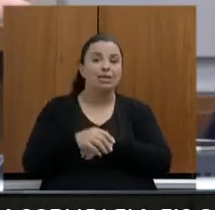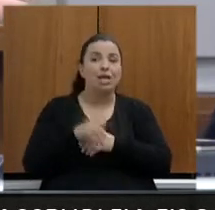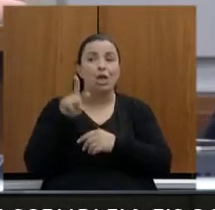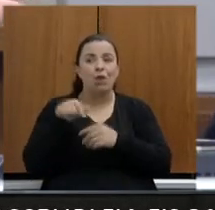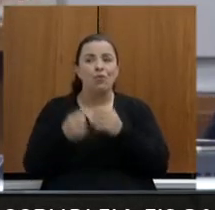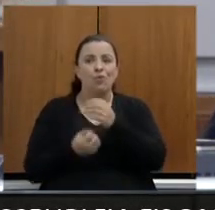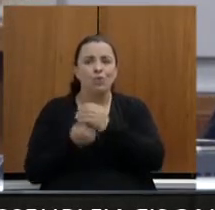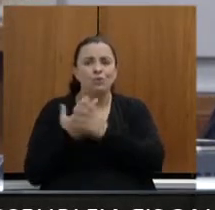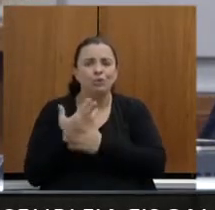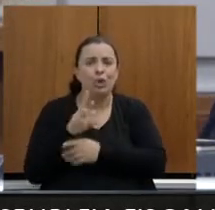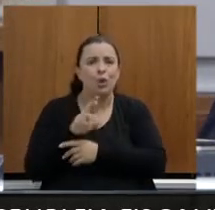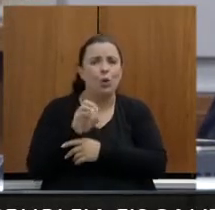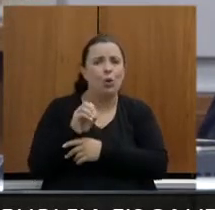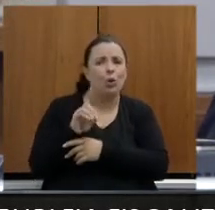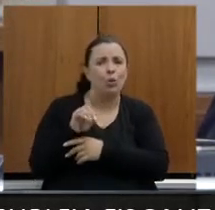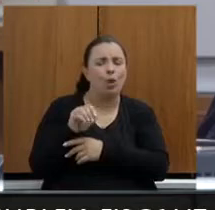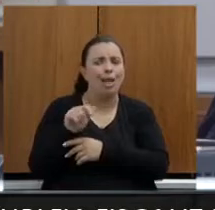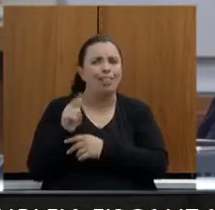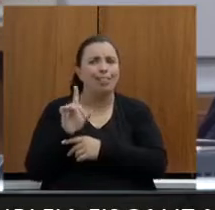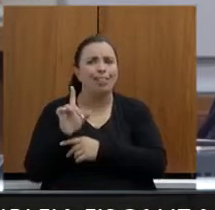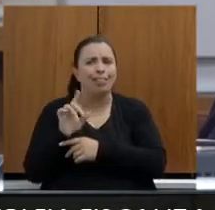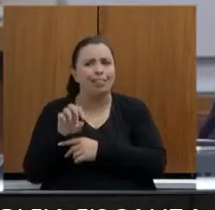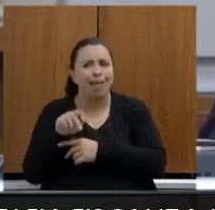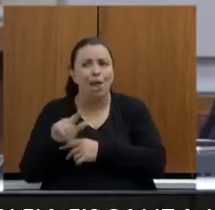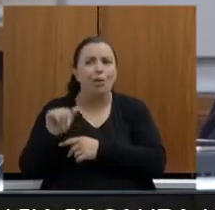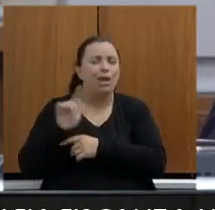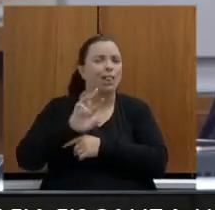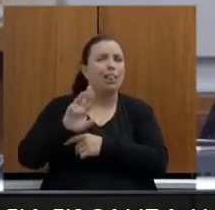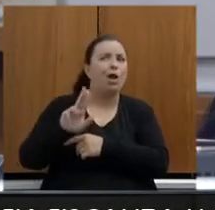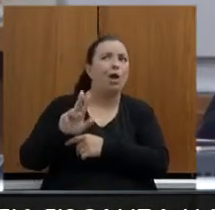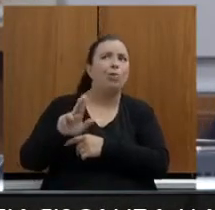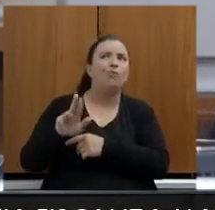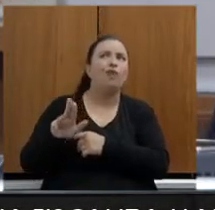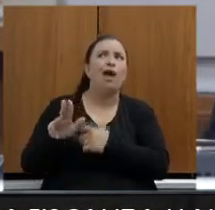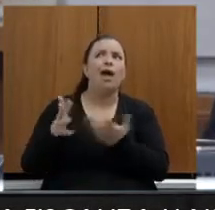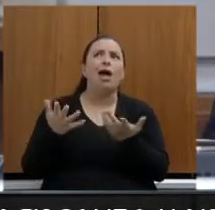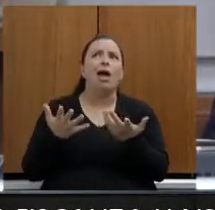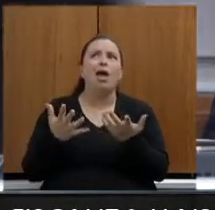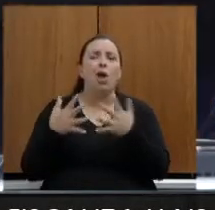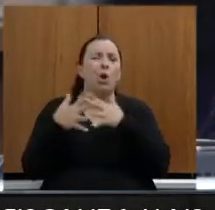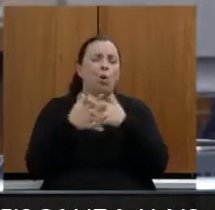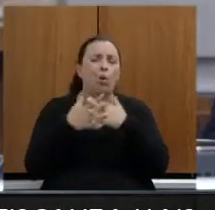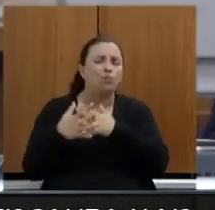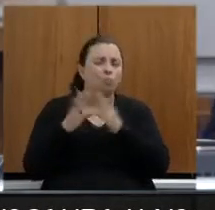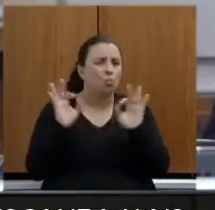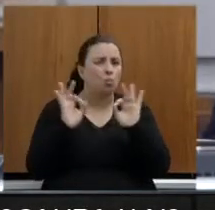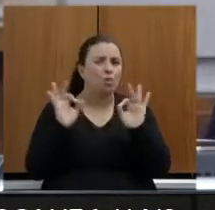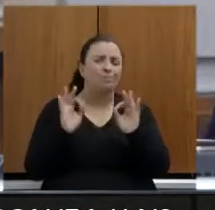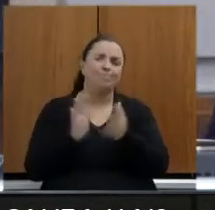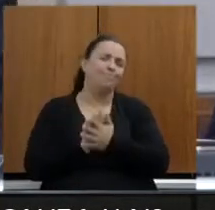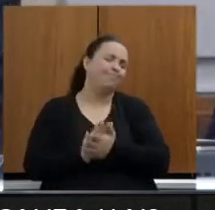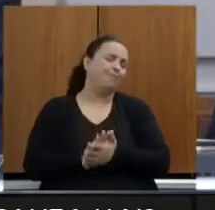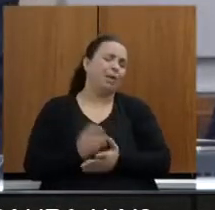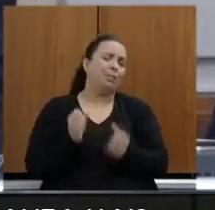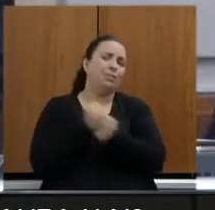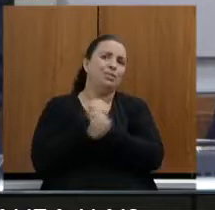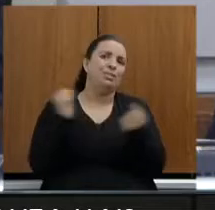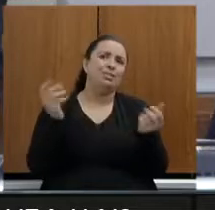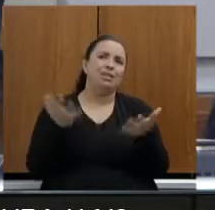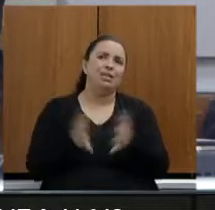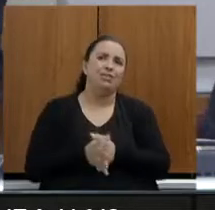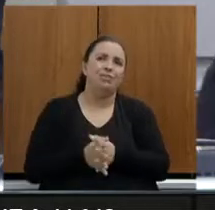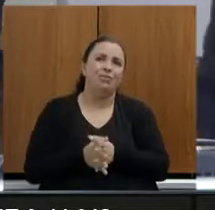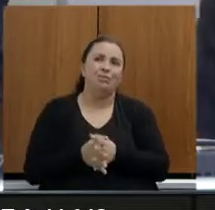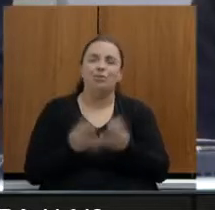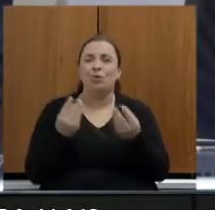nenhum. Só se eu usar aquela tecnologia lá do Elon Musk, que é aquela hiperloop, que o camarada entra